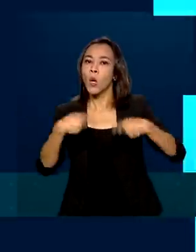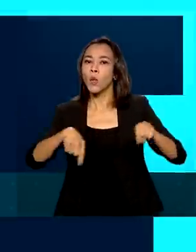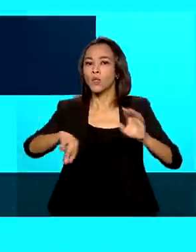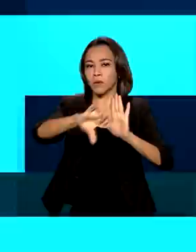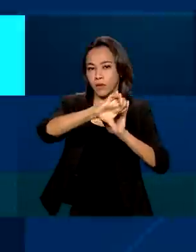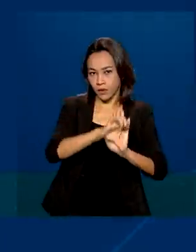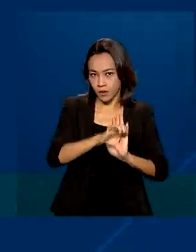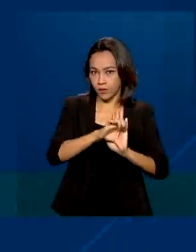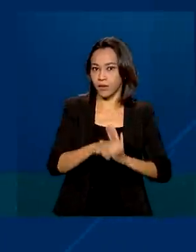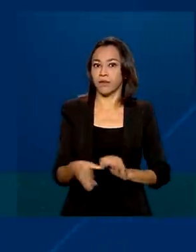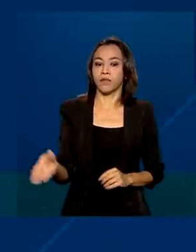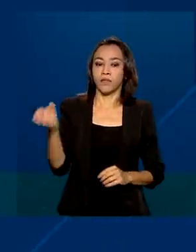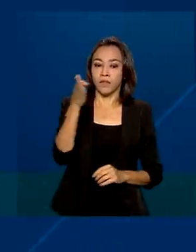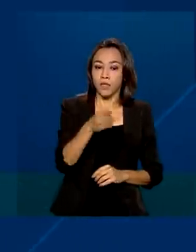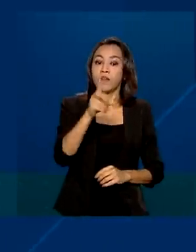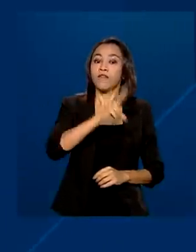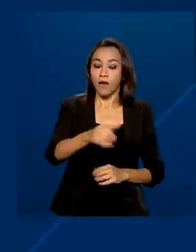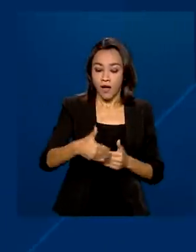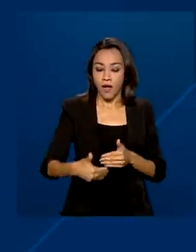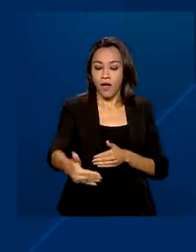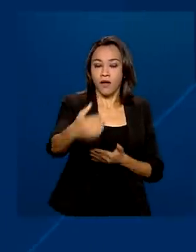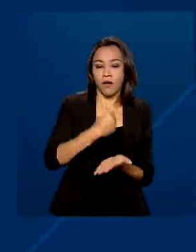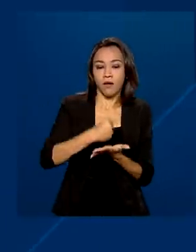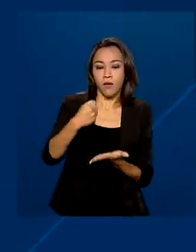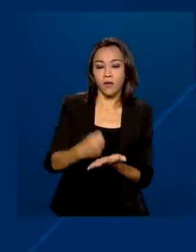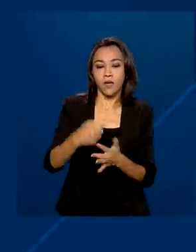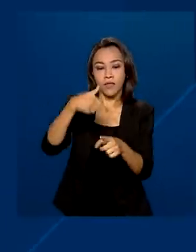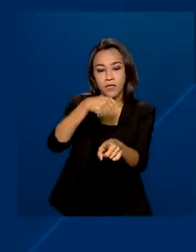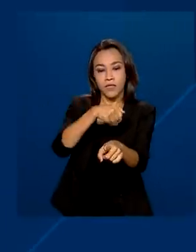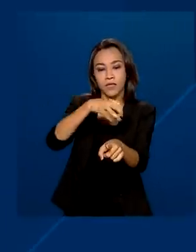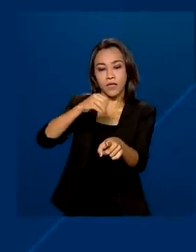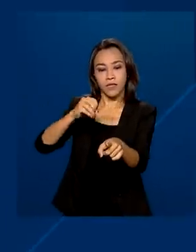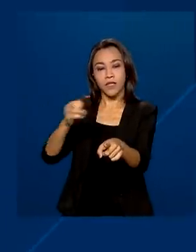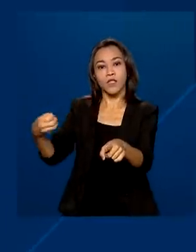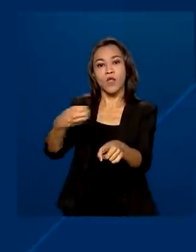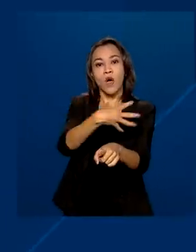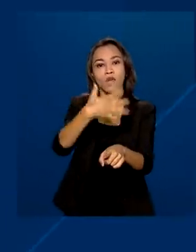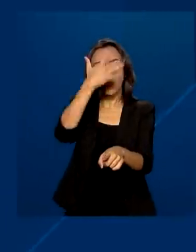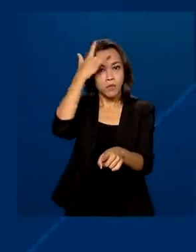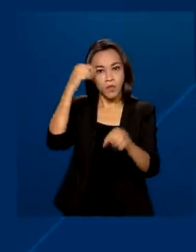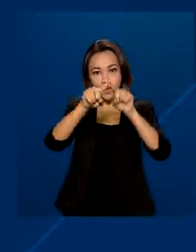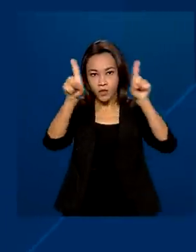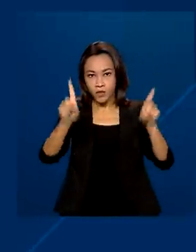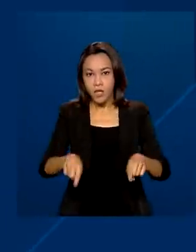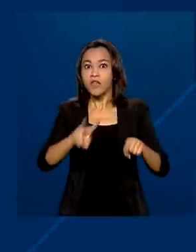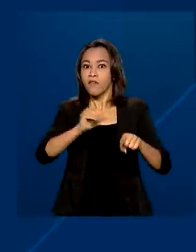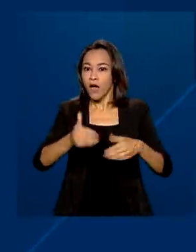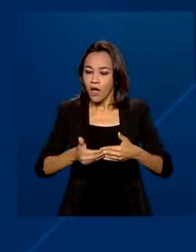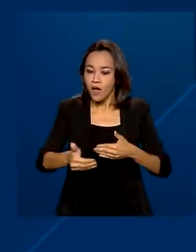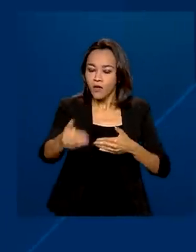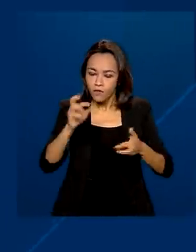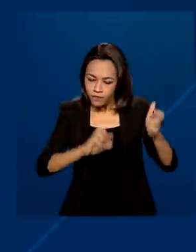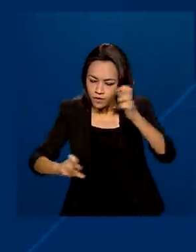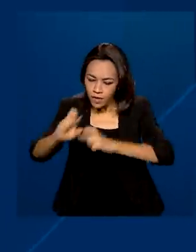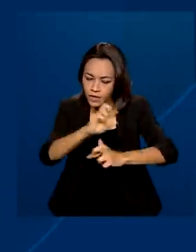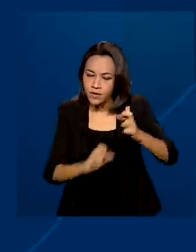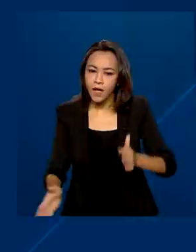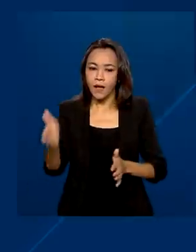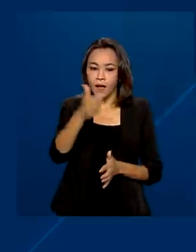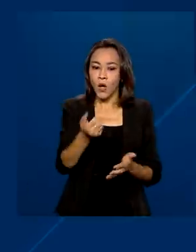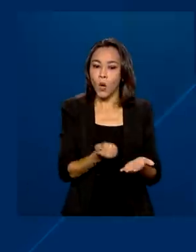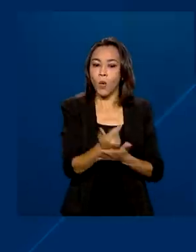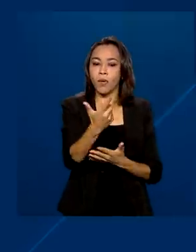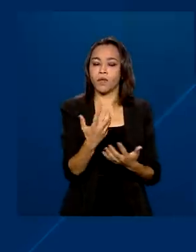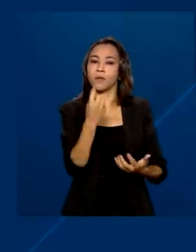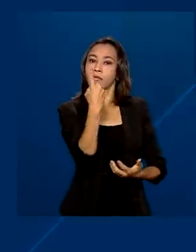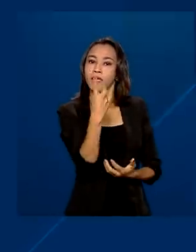Serão contratados 700 novos servidores, que atuarão na fiscalização. Adquiridos 15 caminhões